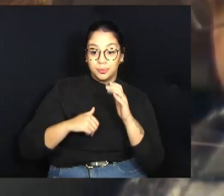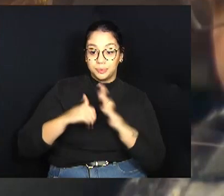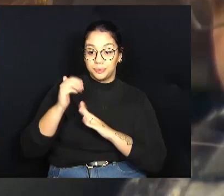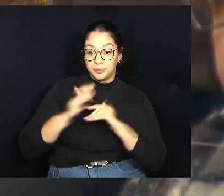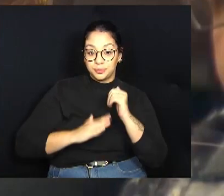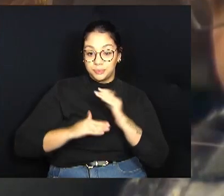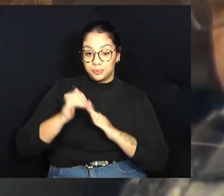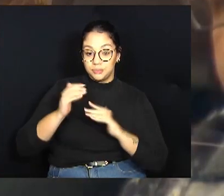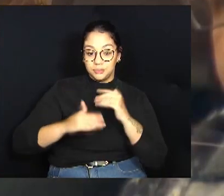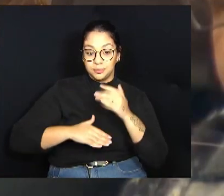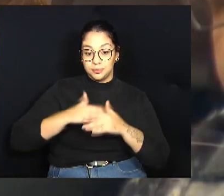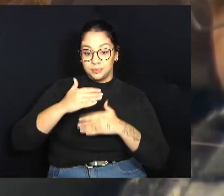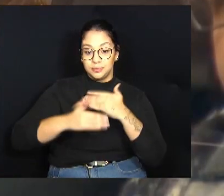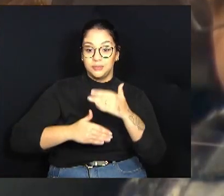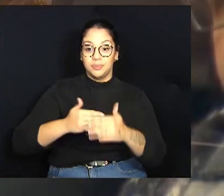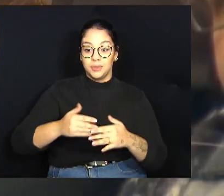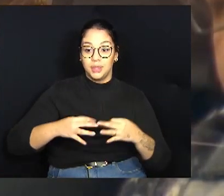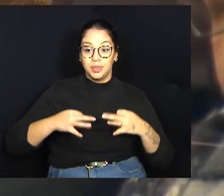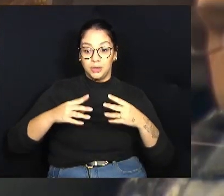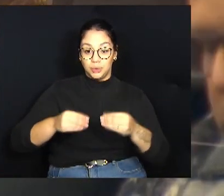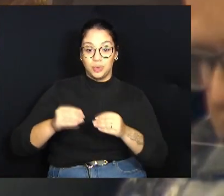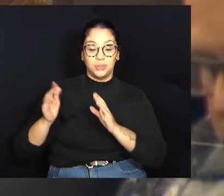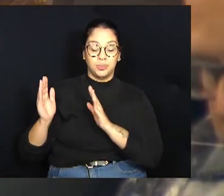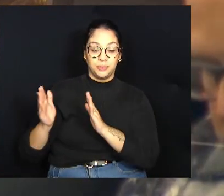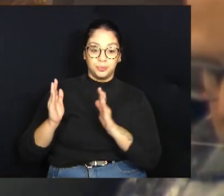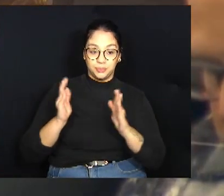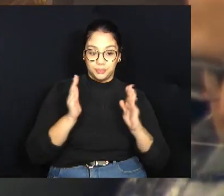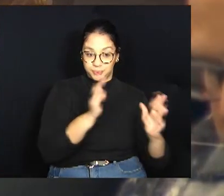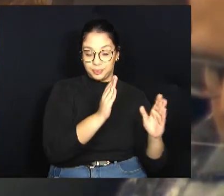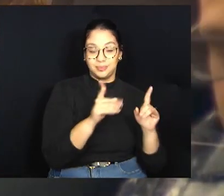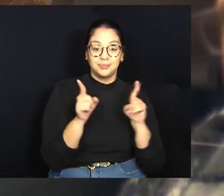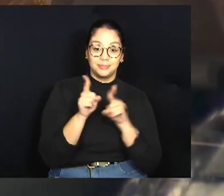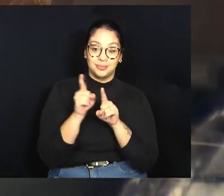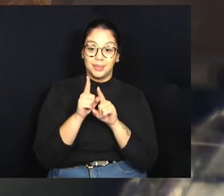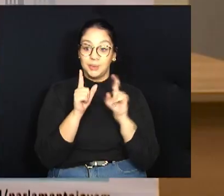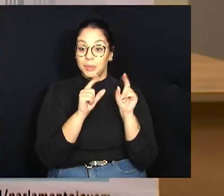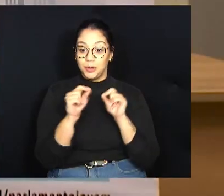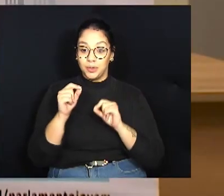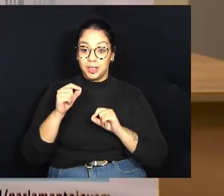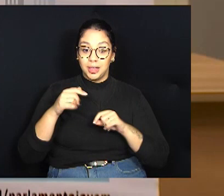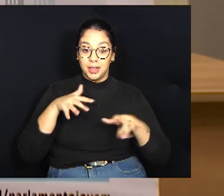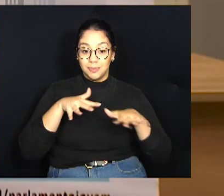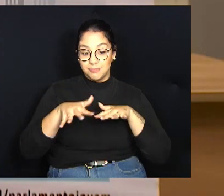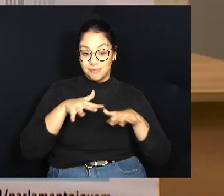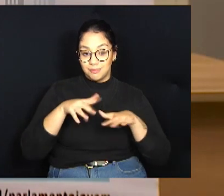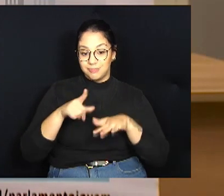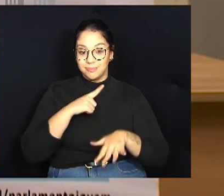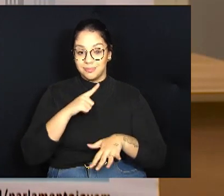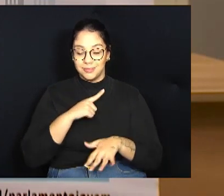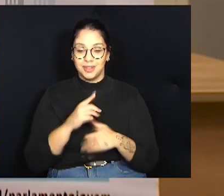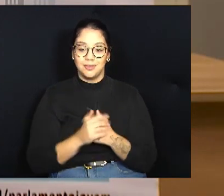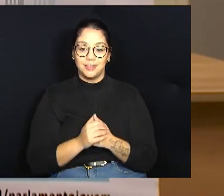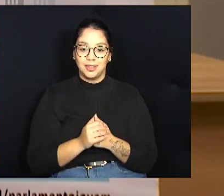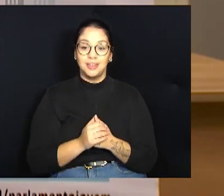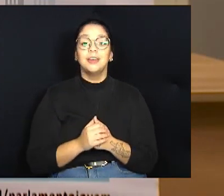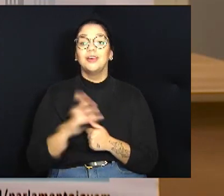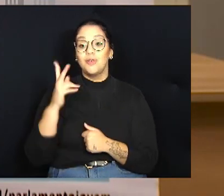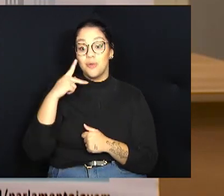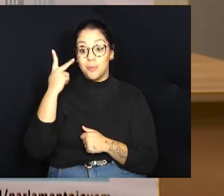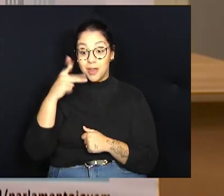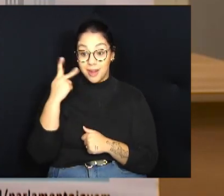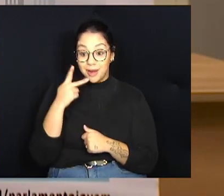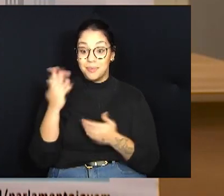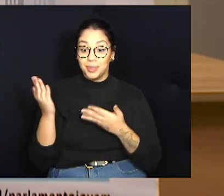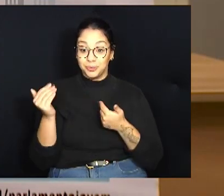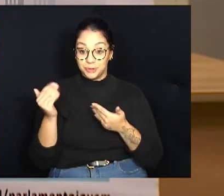serão desenvolvidas em todas as etapas e ainda passaram por uma dinâmica. O Parlamento Jovem é um programa de formação